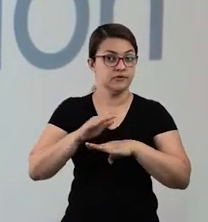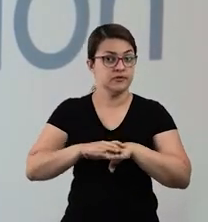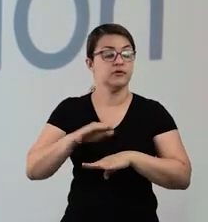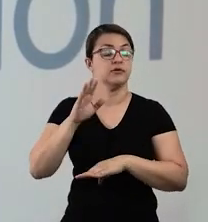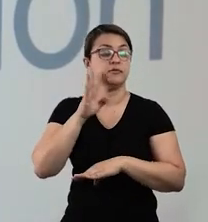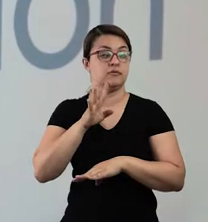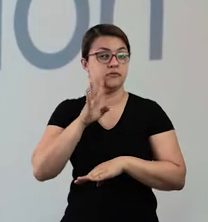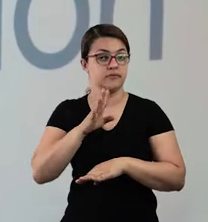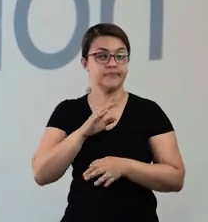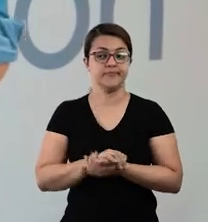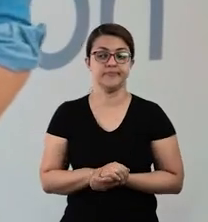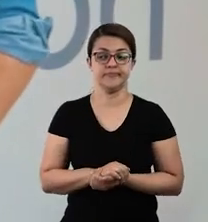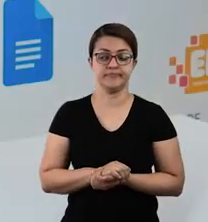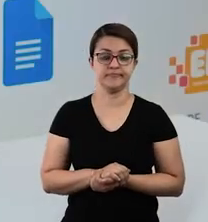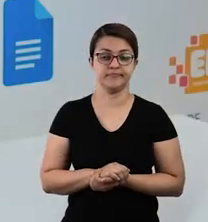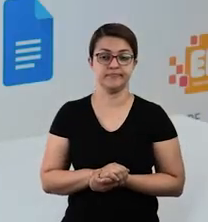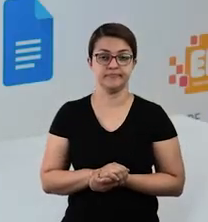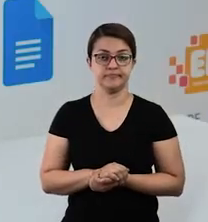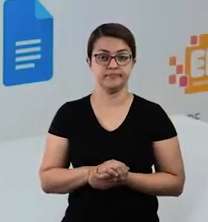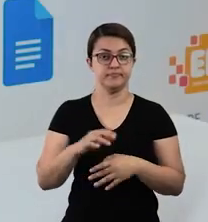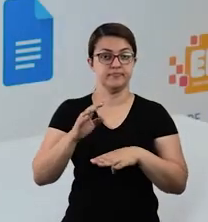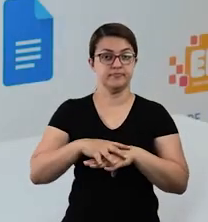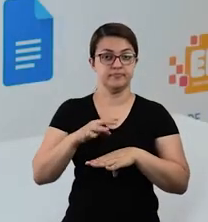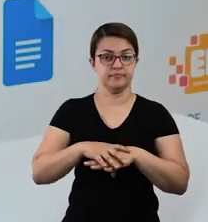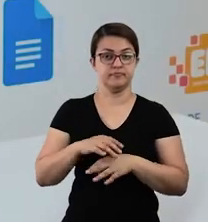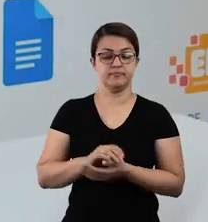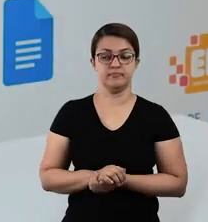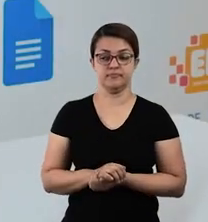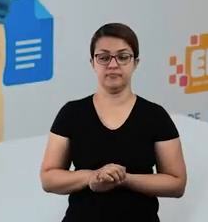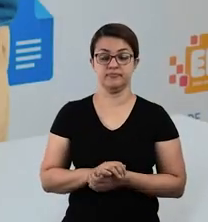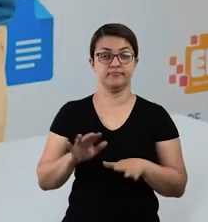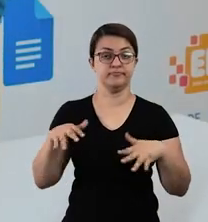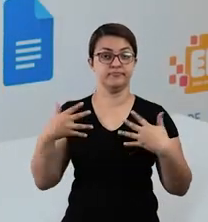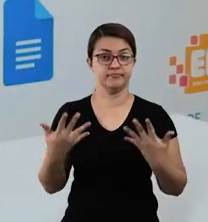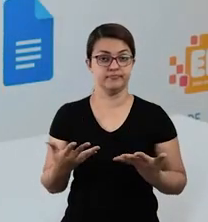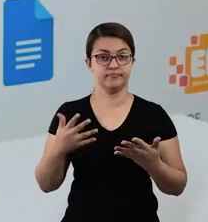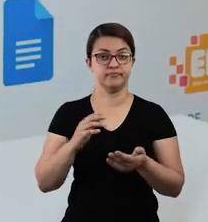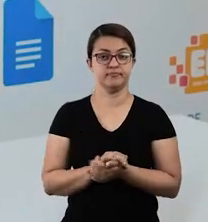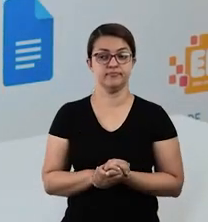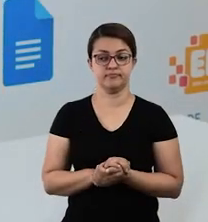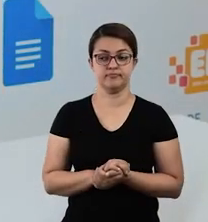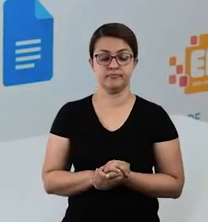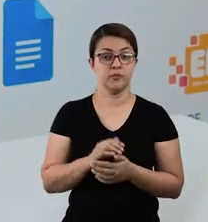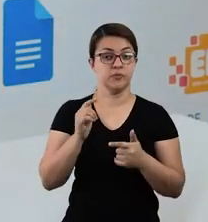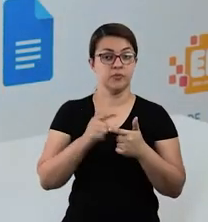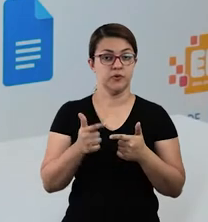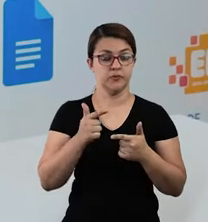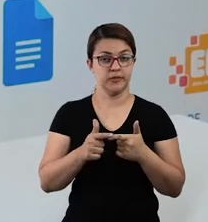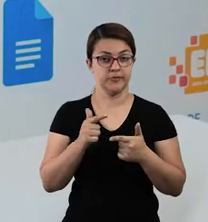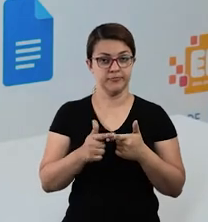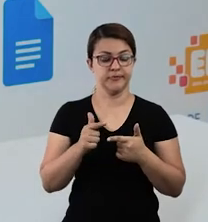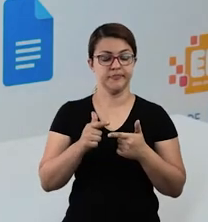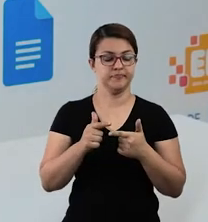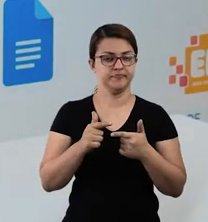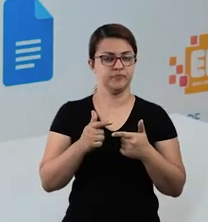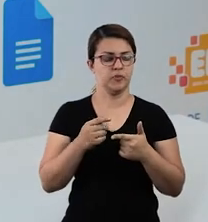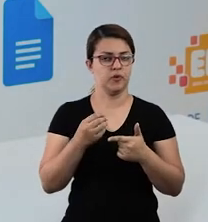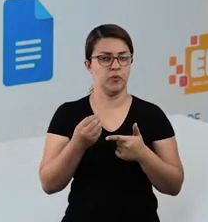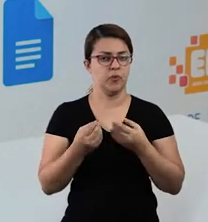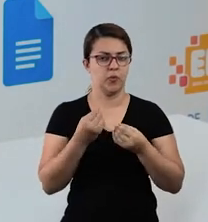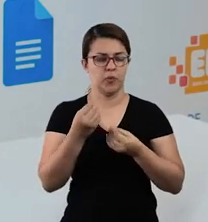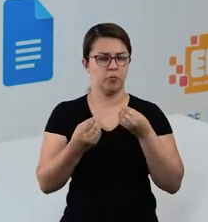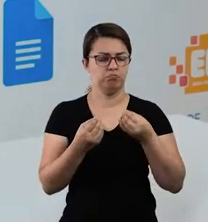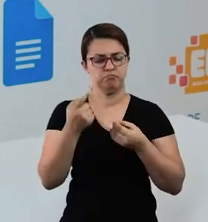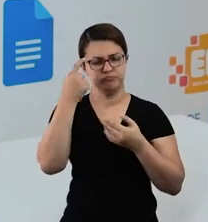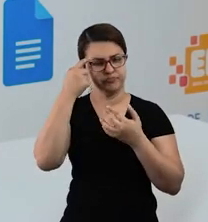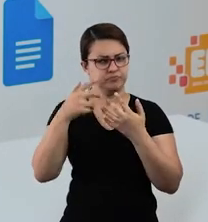que está muito bacana. Vamos lá? Matemática. Então, interpretando e resolvendo problemas. Vamos lembrar as